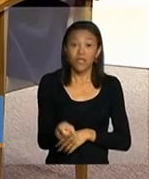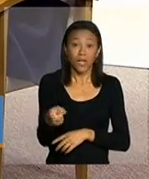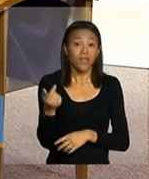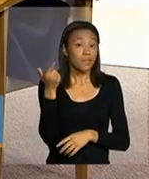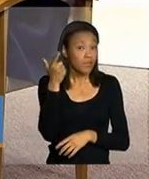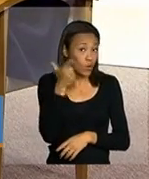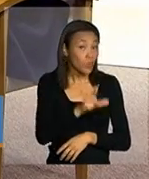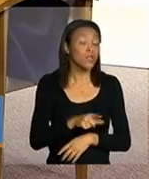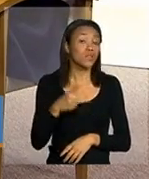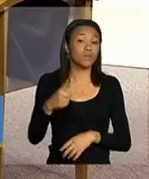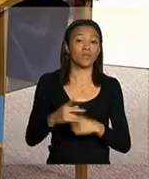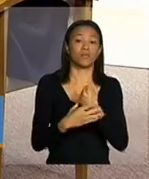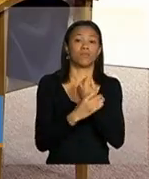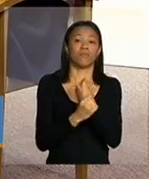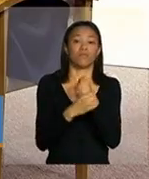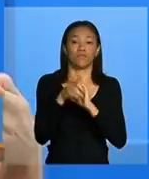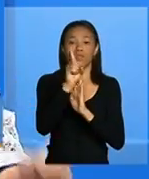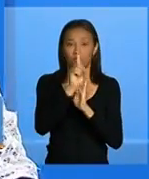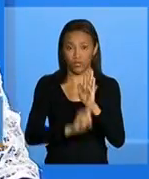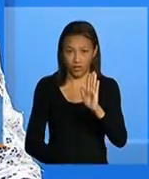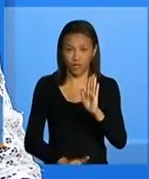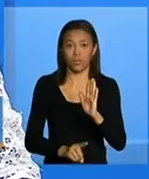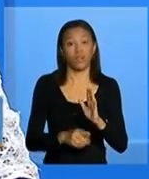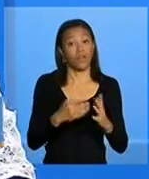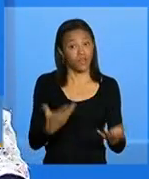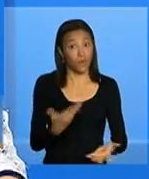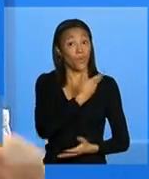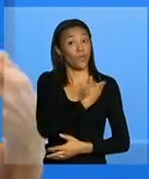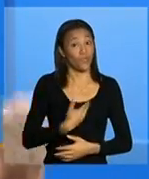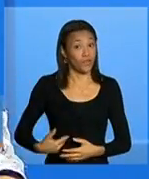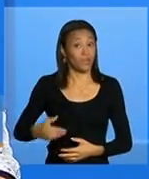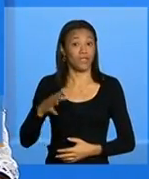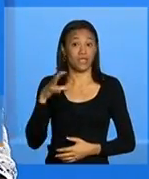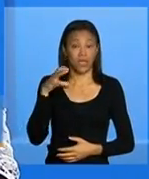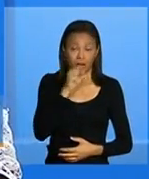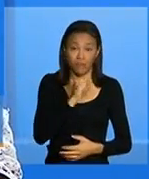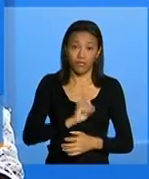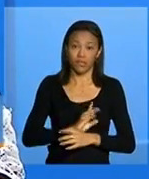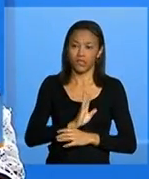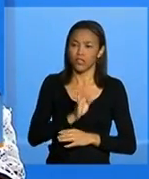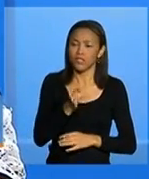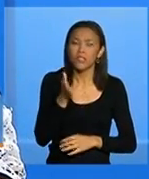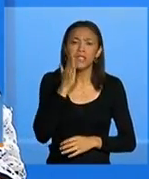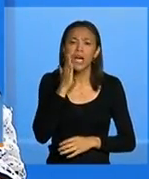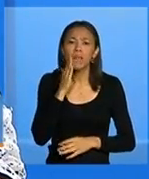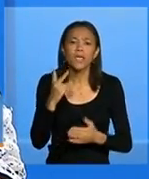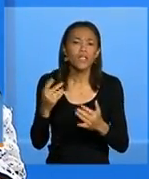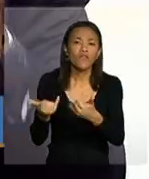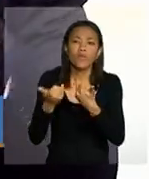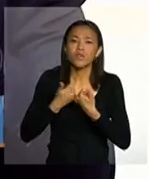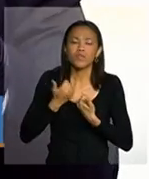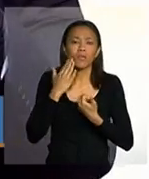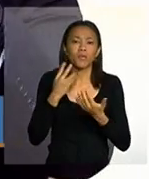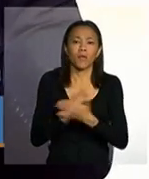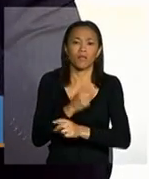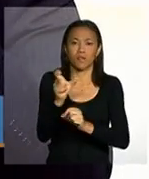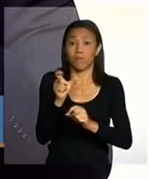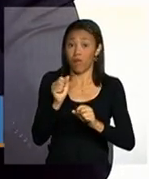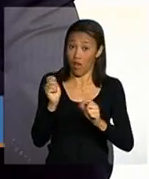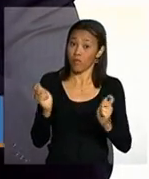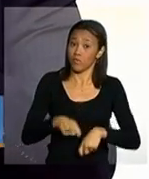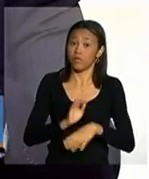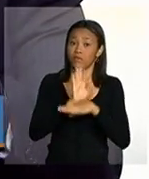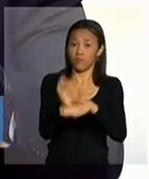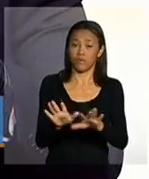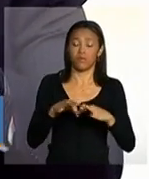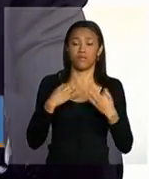seja é aí mesmo que o Estado tem que realmente chegar mais perto e tentar ajudá-los. Exatamente. A gente olhando